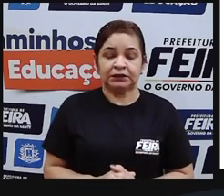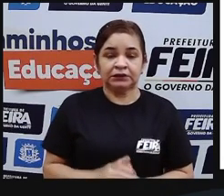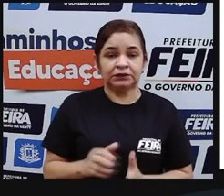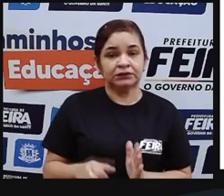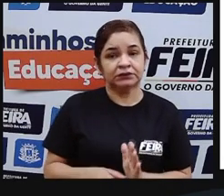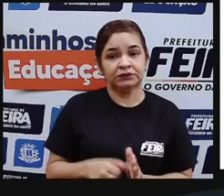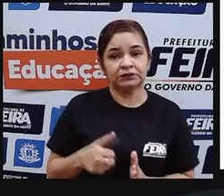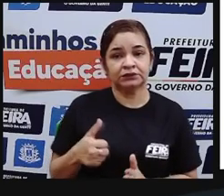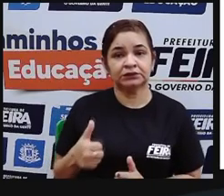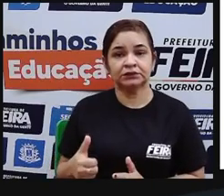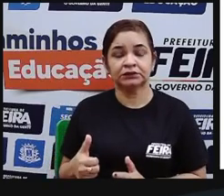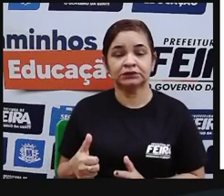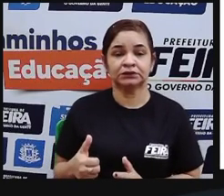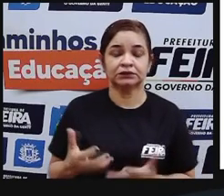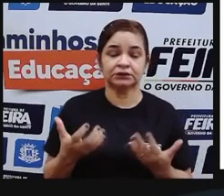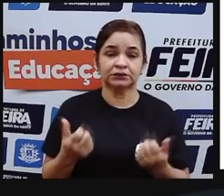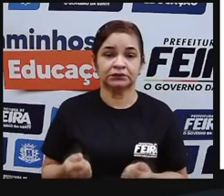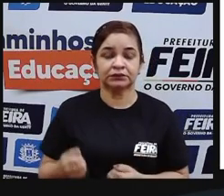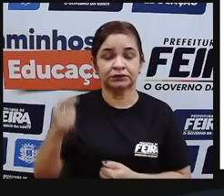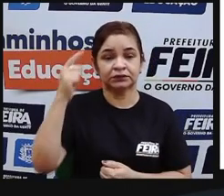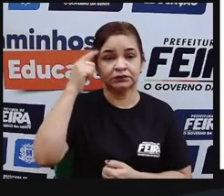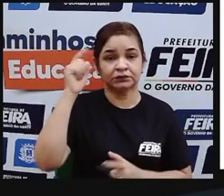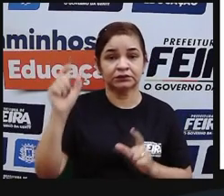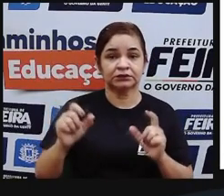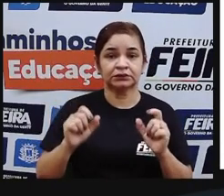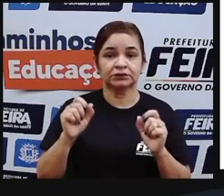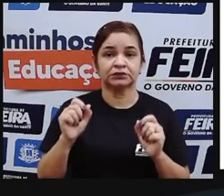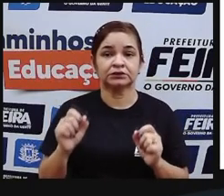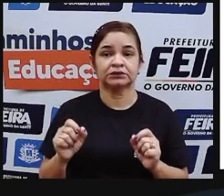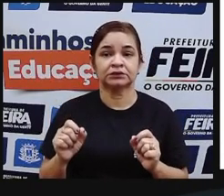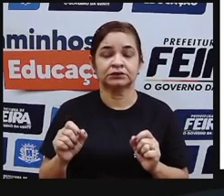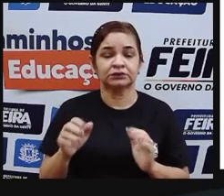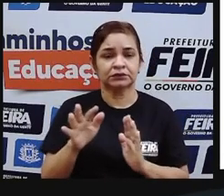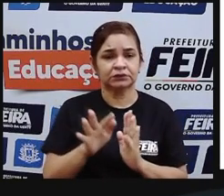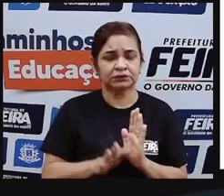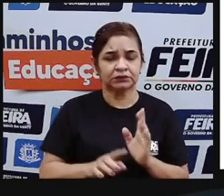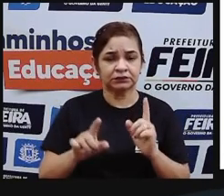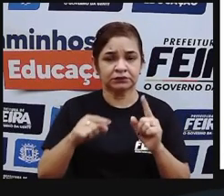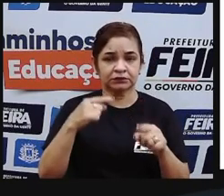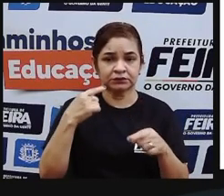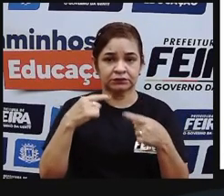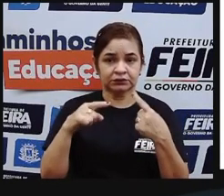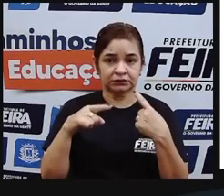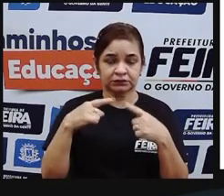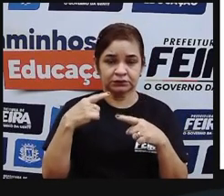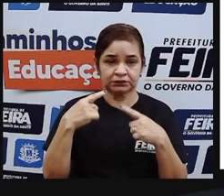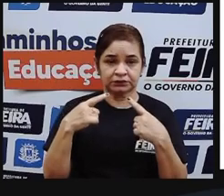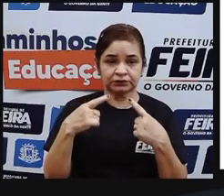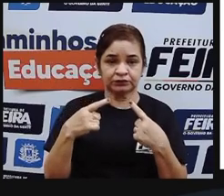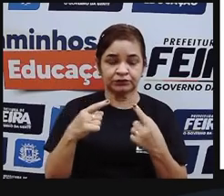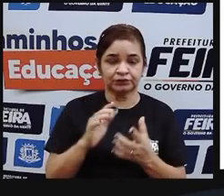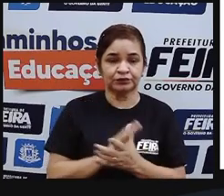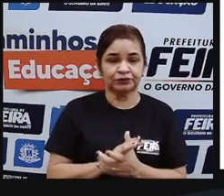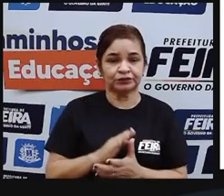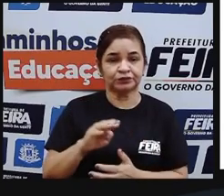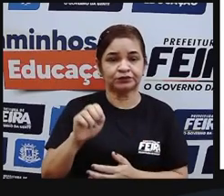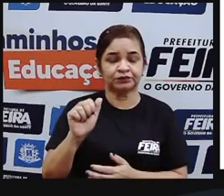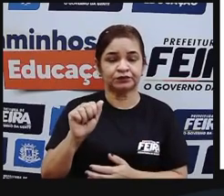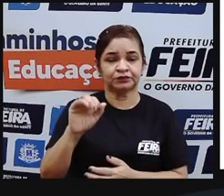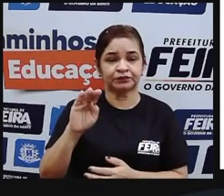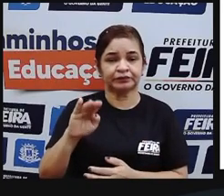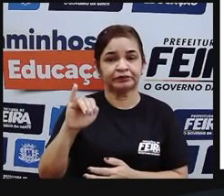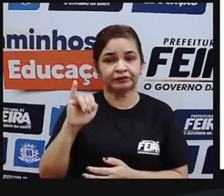momento, vamos refletir sobre um trecho da canção interpretada pela artista Baby do Brasil,